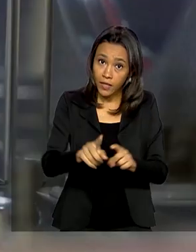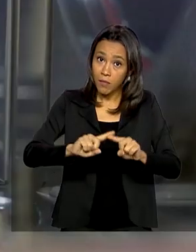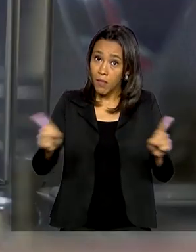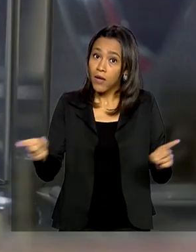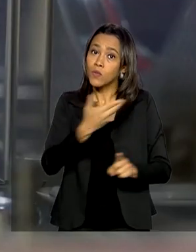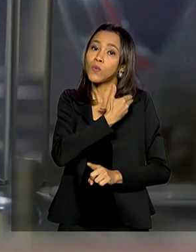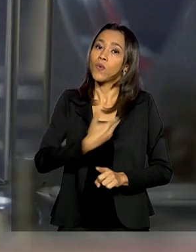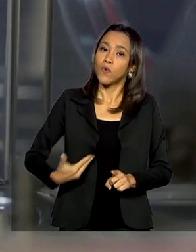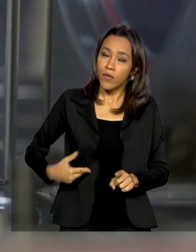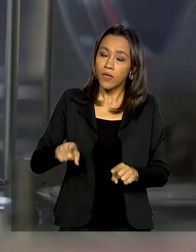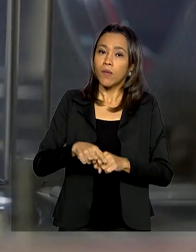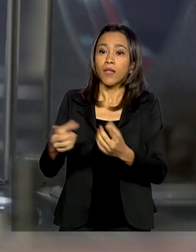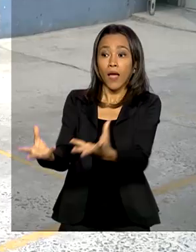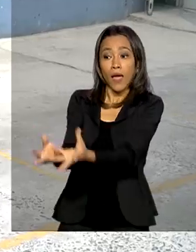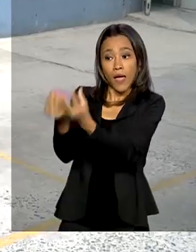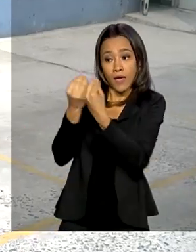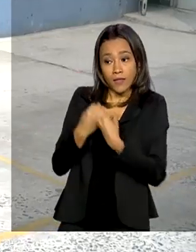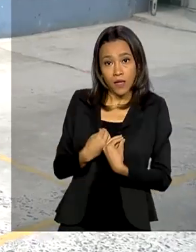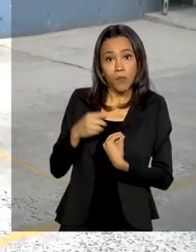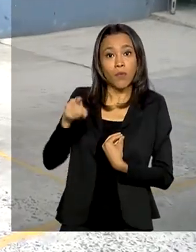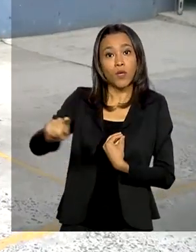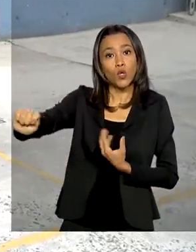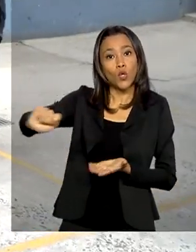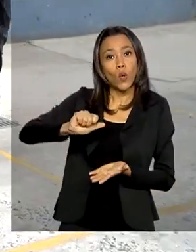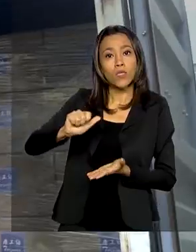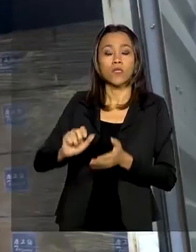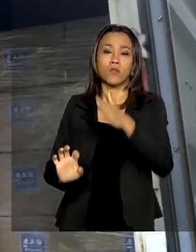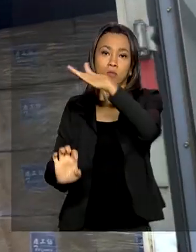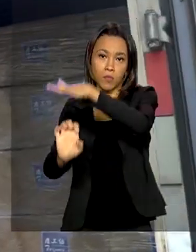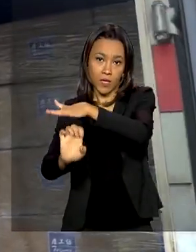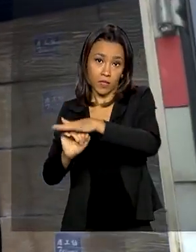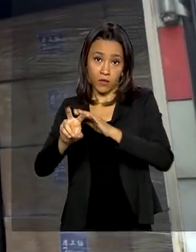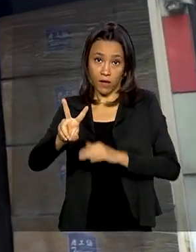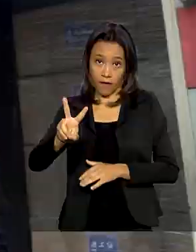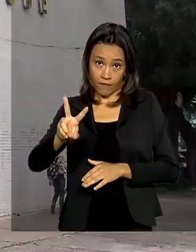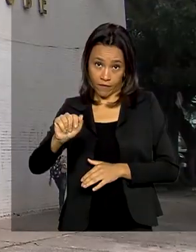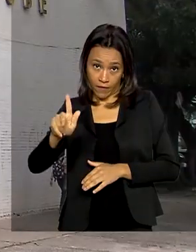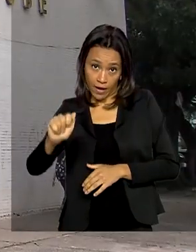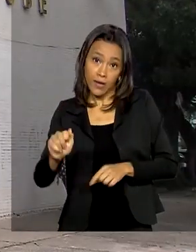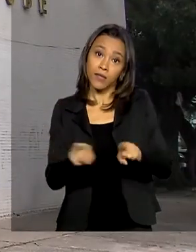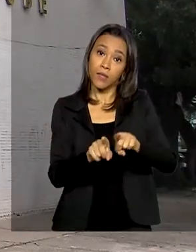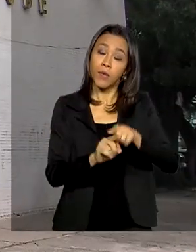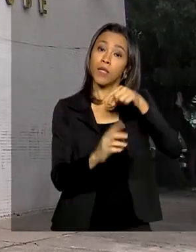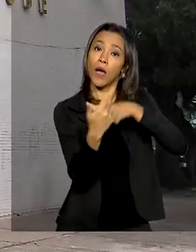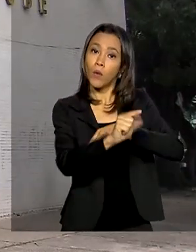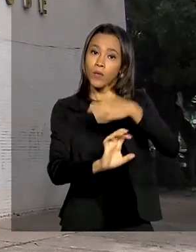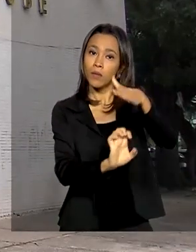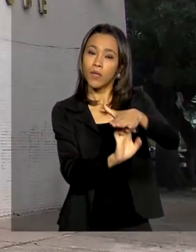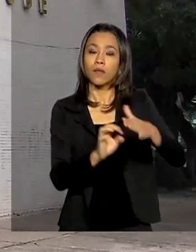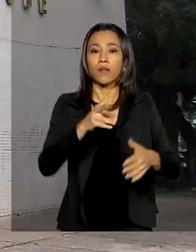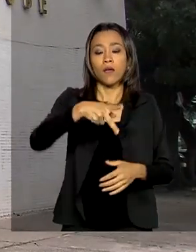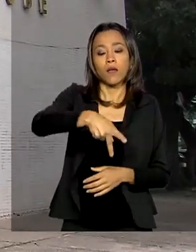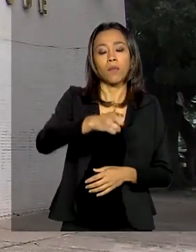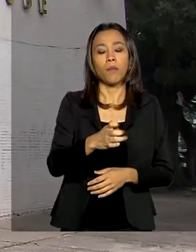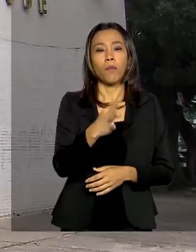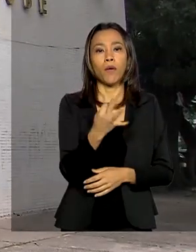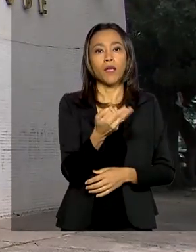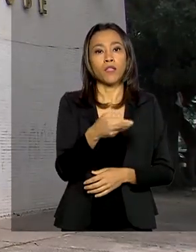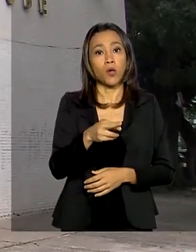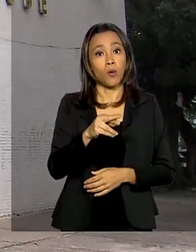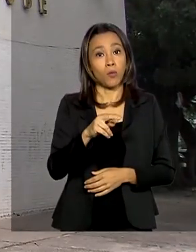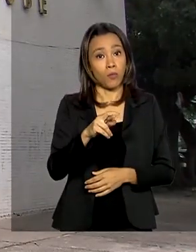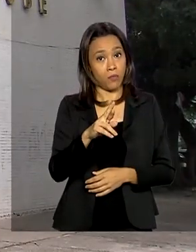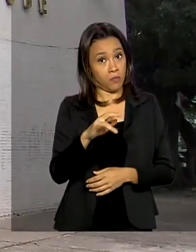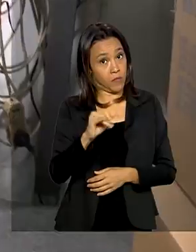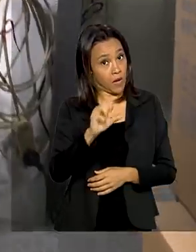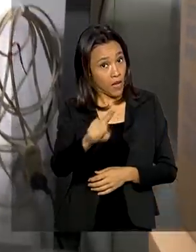também está recebendo doações de empresas, como a Vale do Rio Doce e a Petrobras. Essa semana, o Ministério da Saúde abriu um edital com